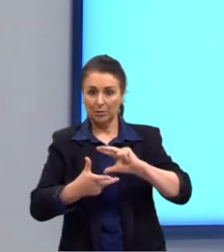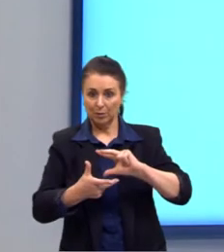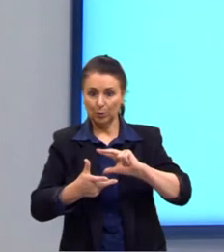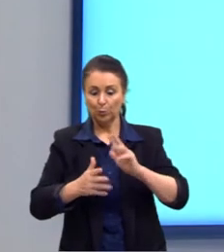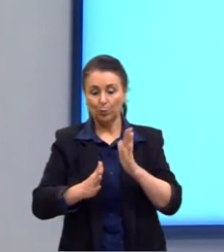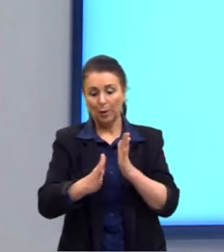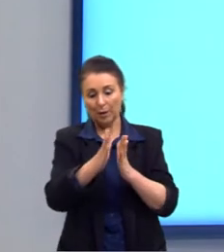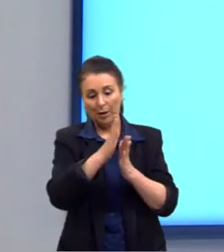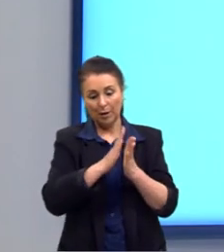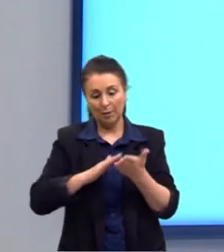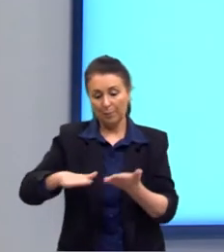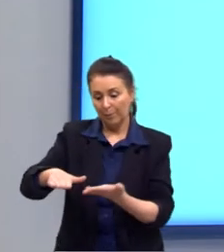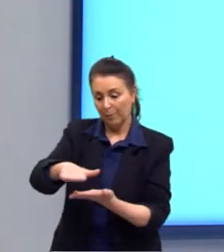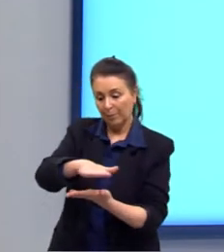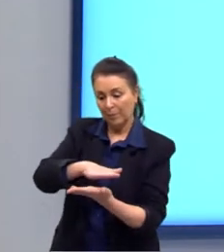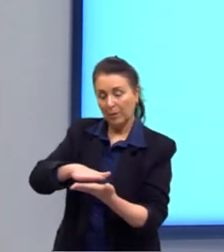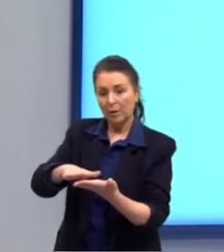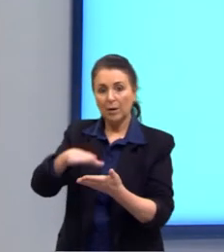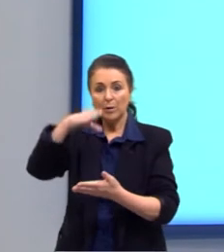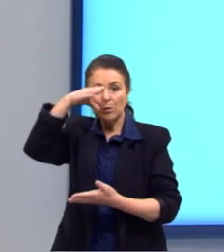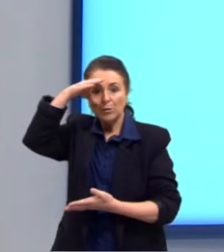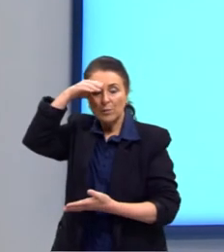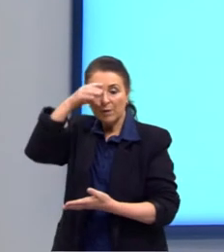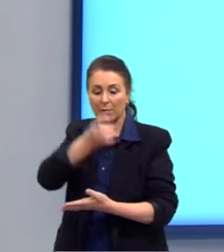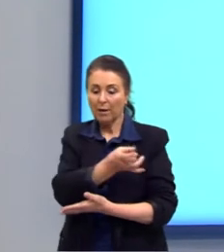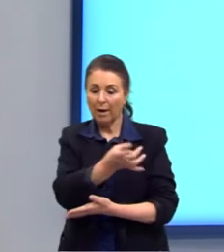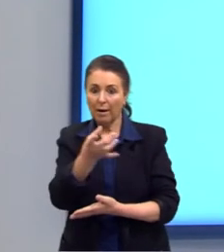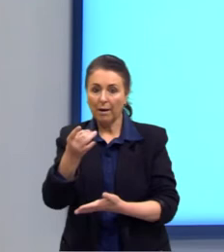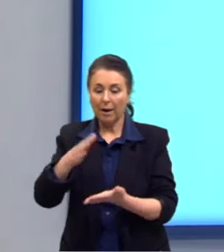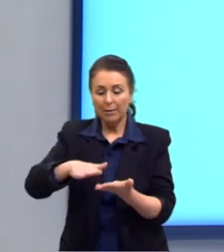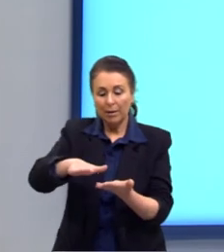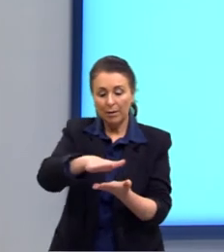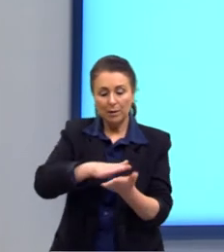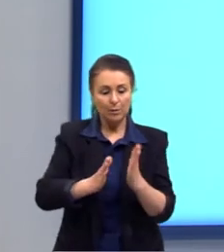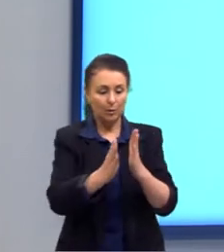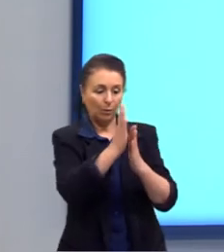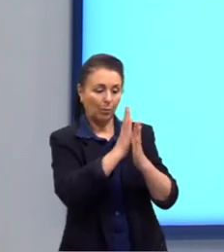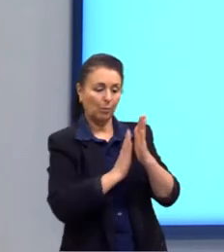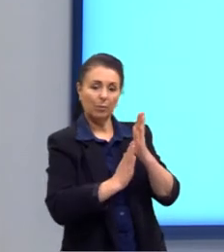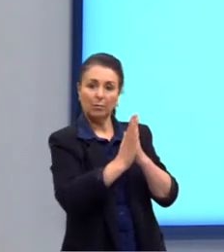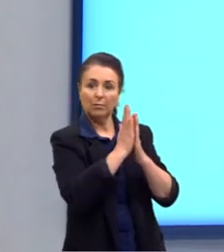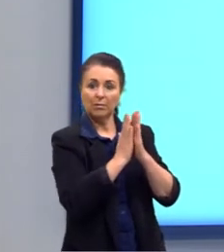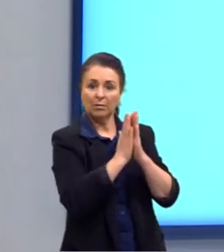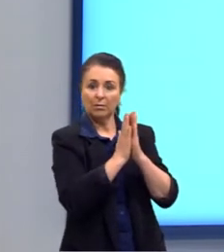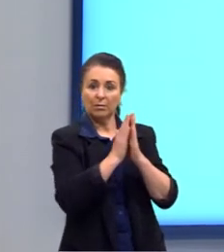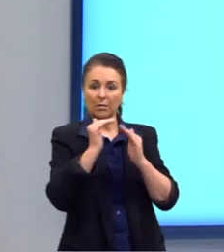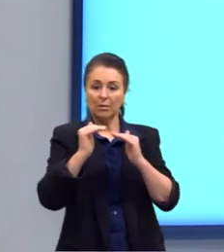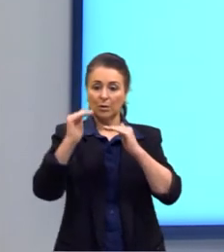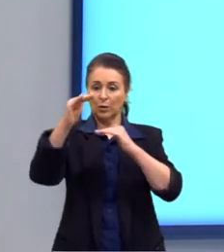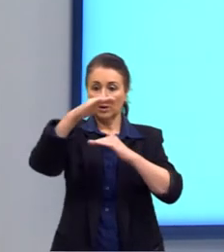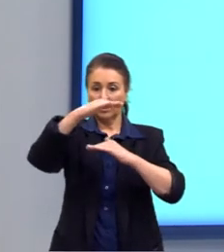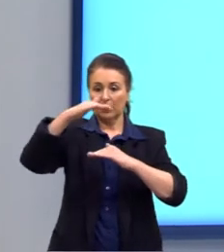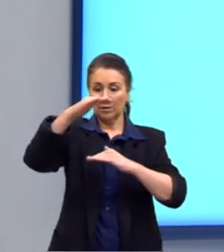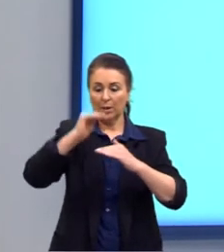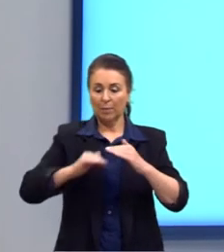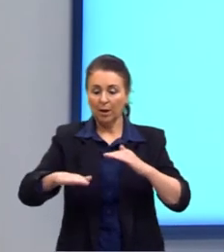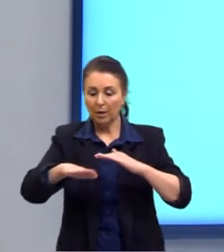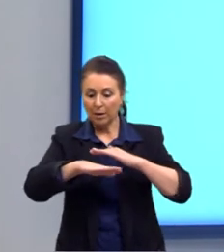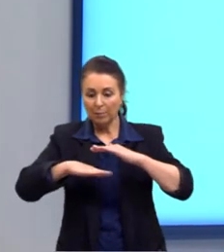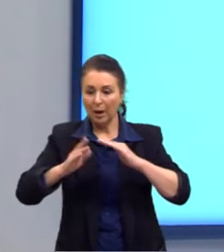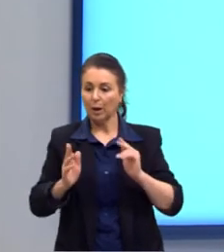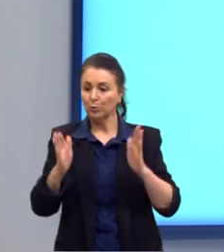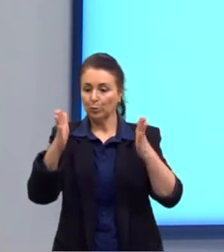planas. E nós podemos observar que cada uma das superfícies, sejam aqui em cima, a de baixo, as